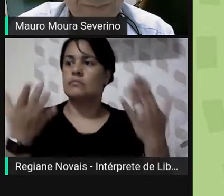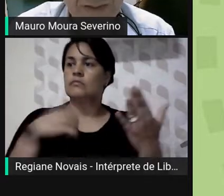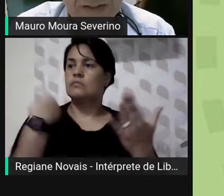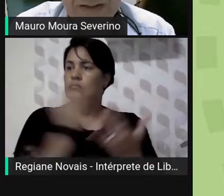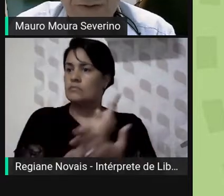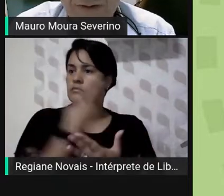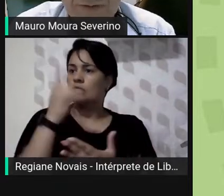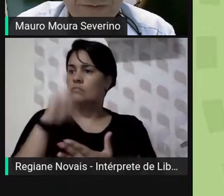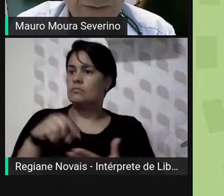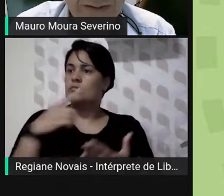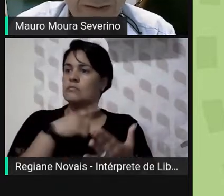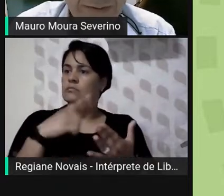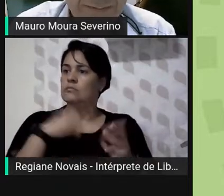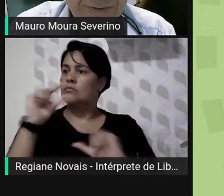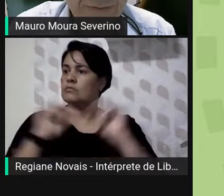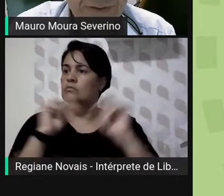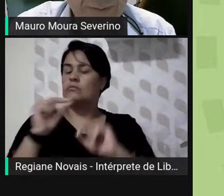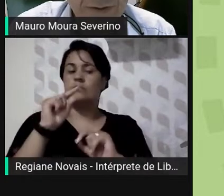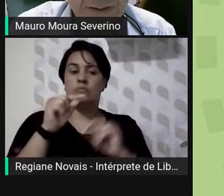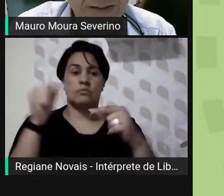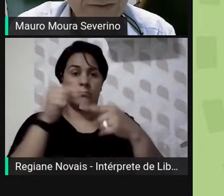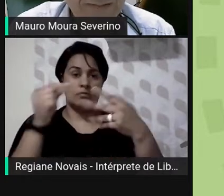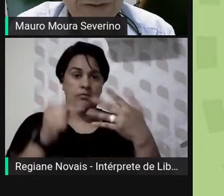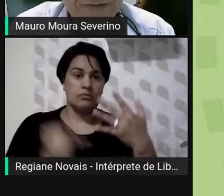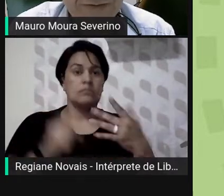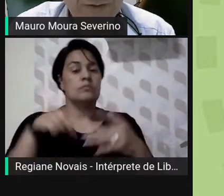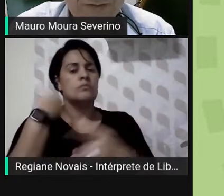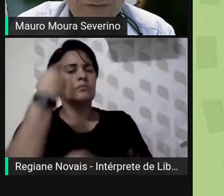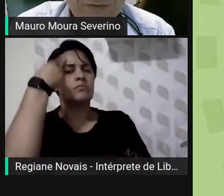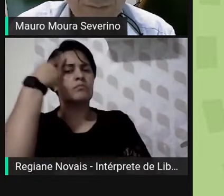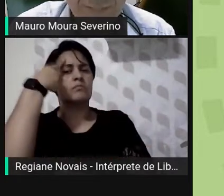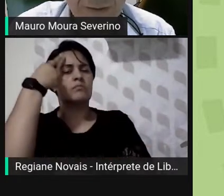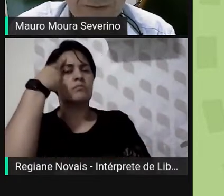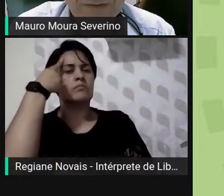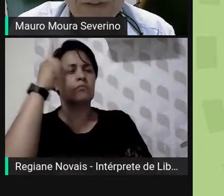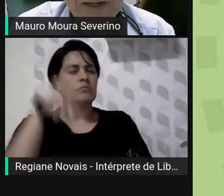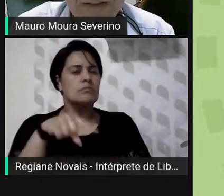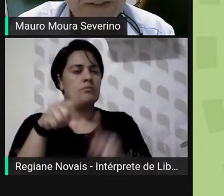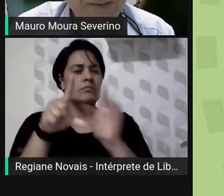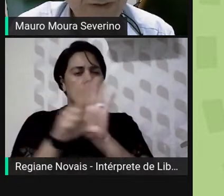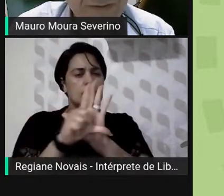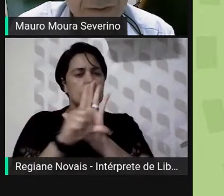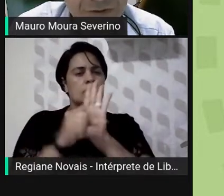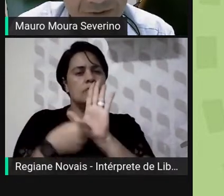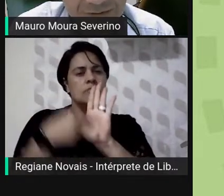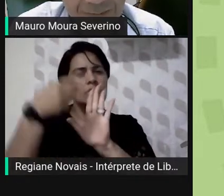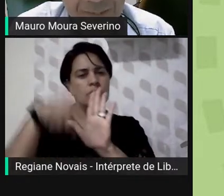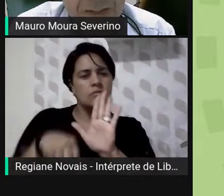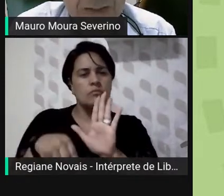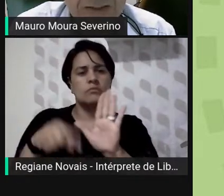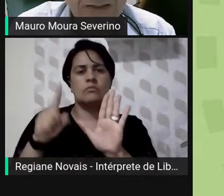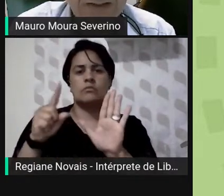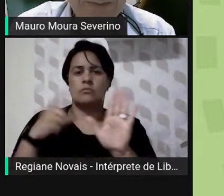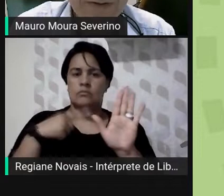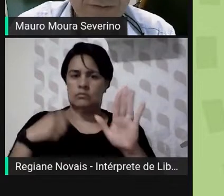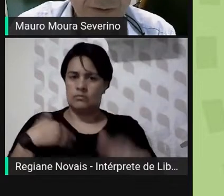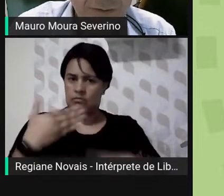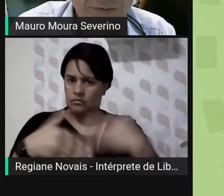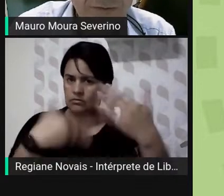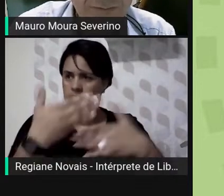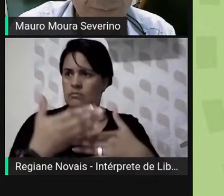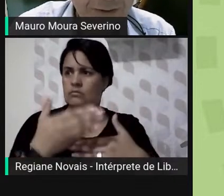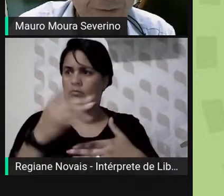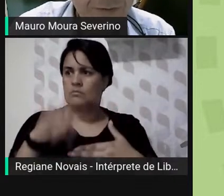problema, nós pensamos, é claro, na medição do desempenho da unidade administrativa e na